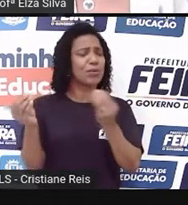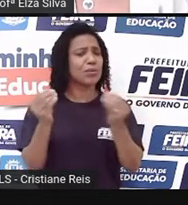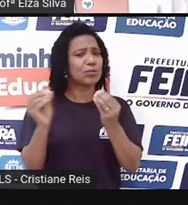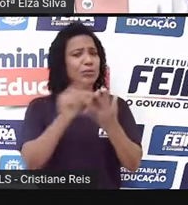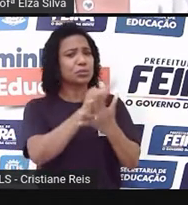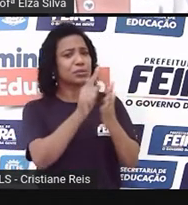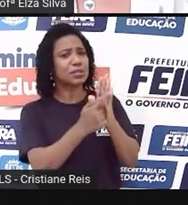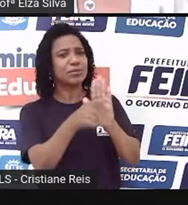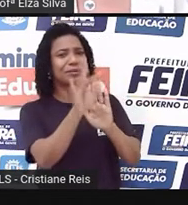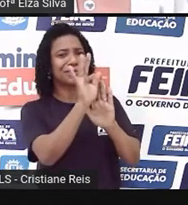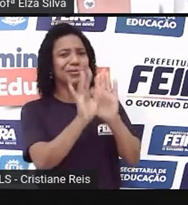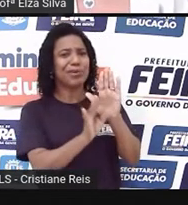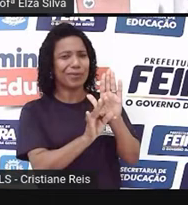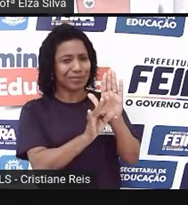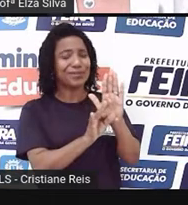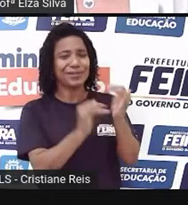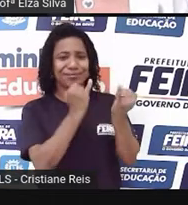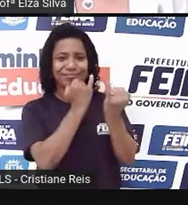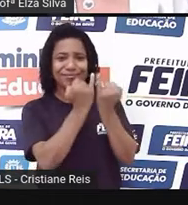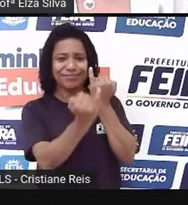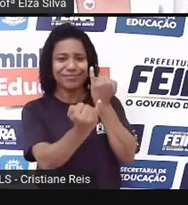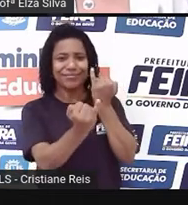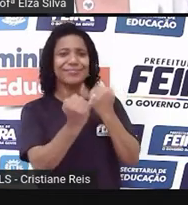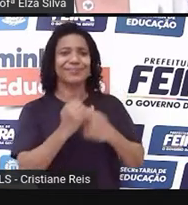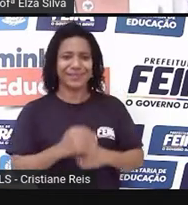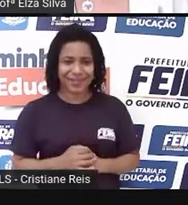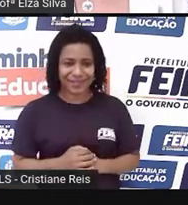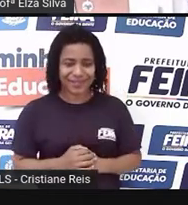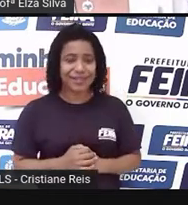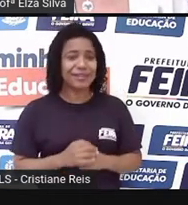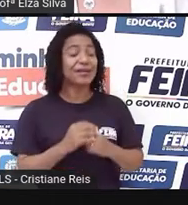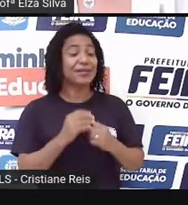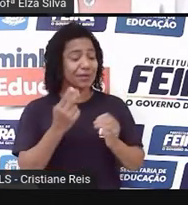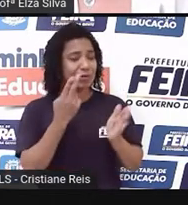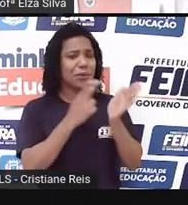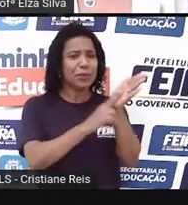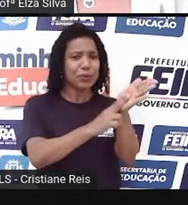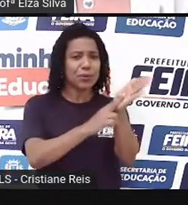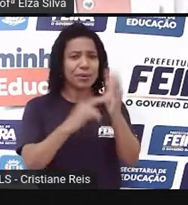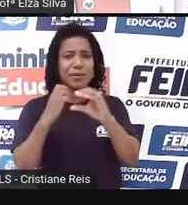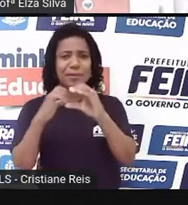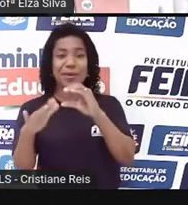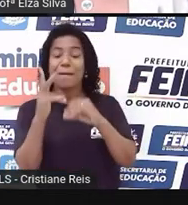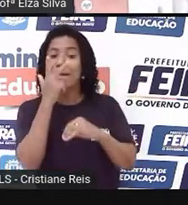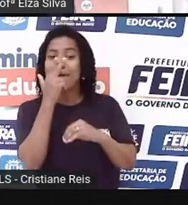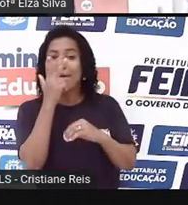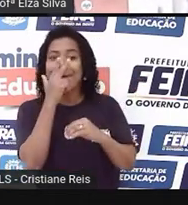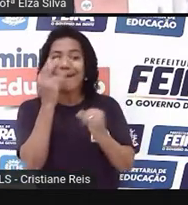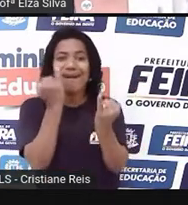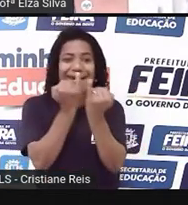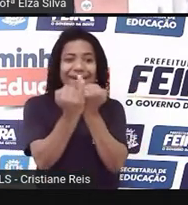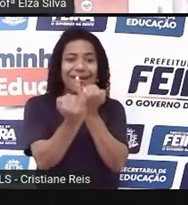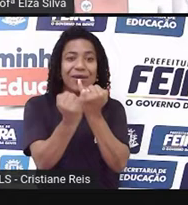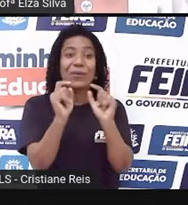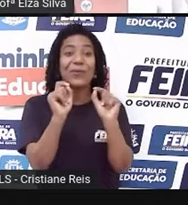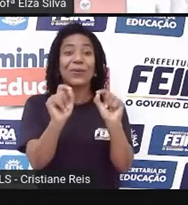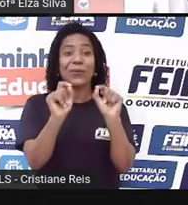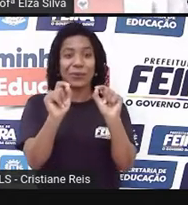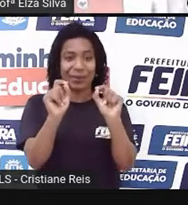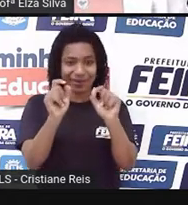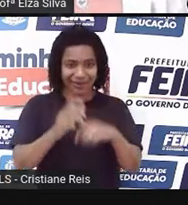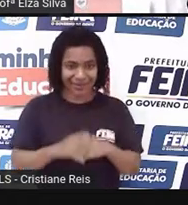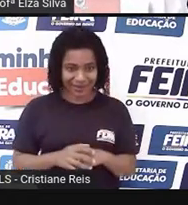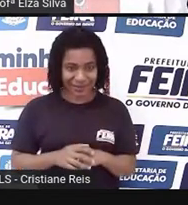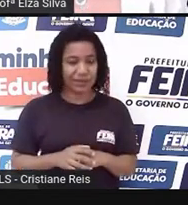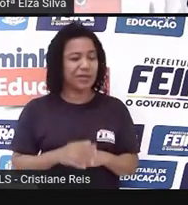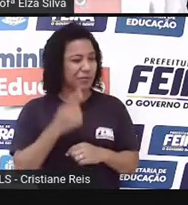textuais se assemelham e no que é que eles se diferenciam. Então acompanhe junto comigo. A carta é